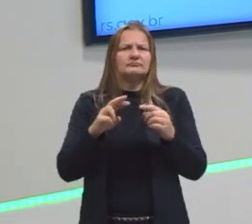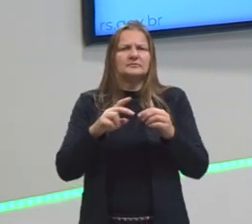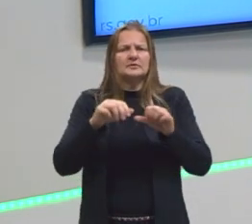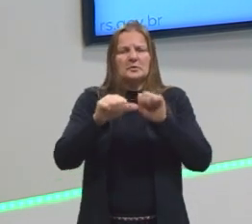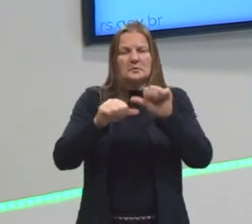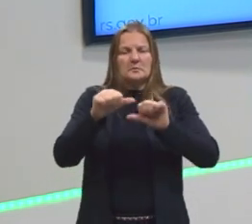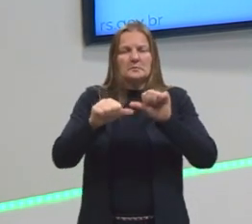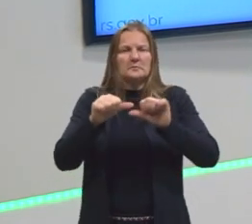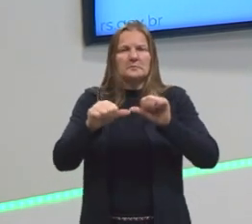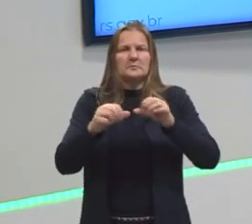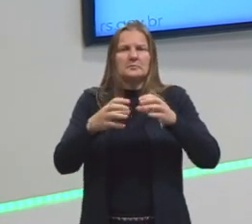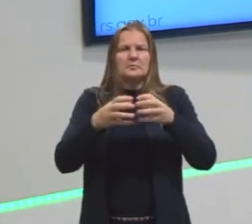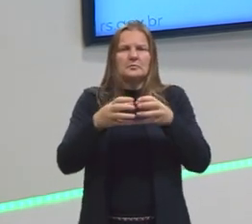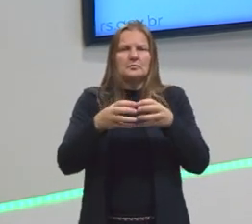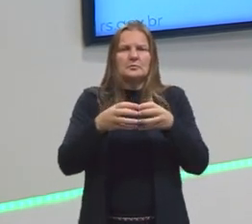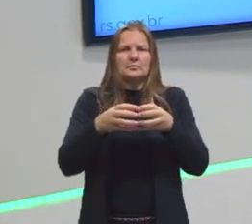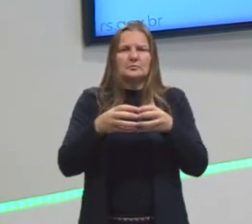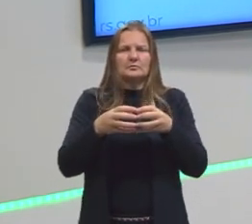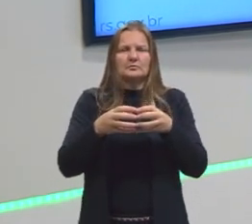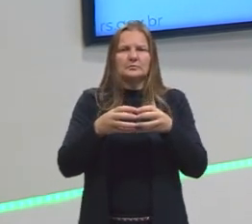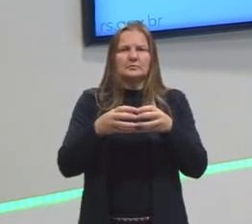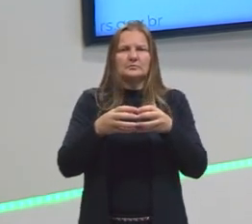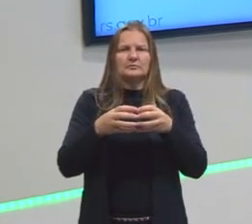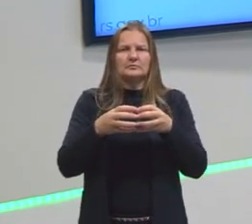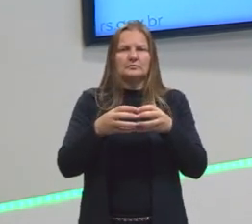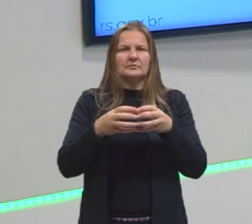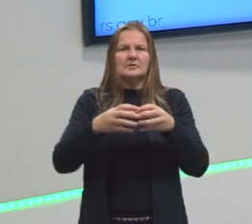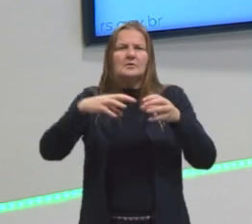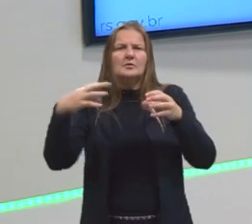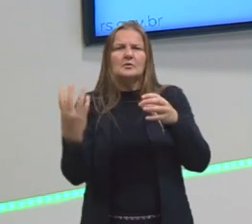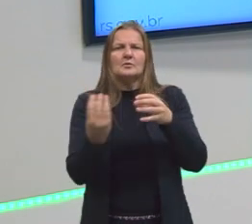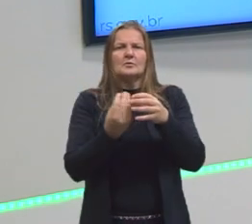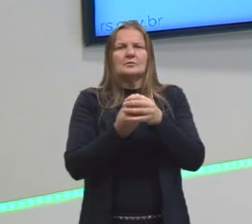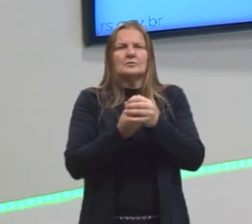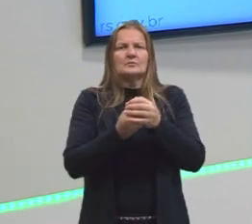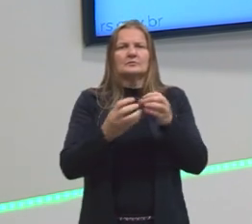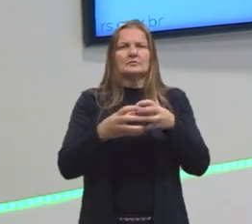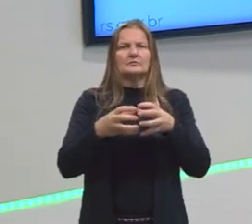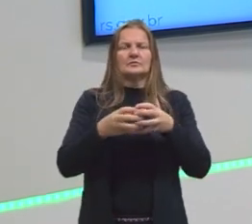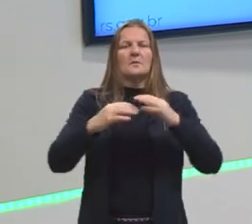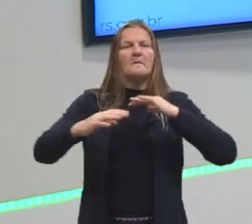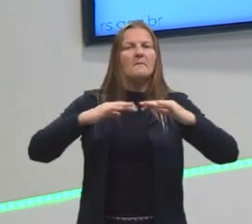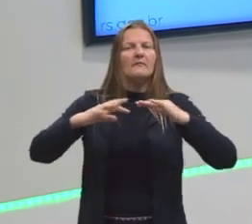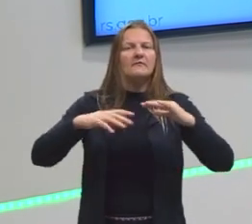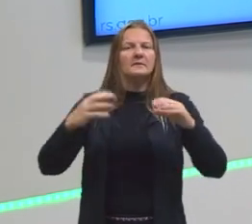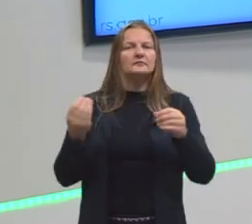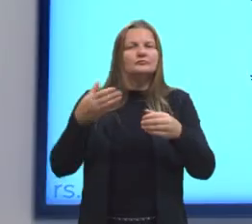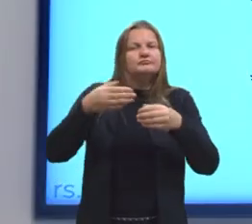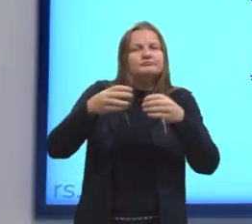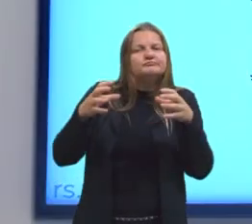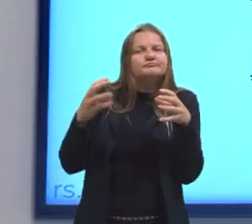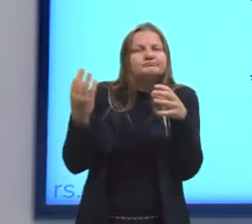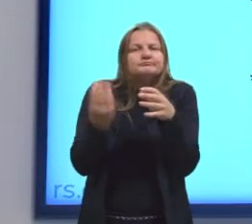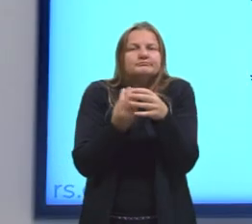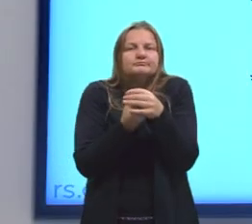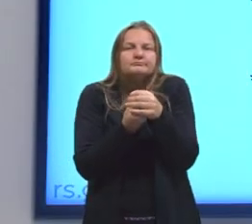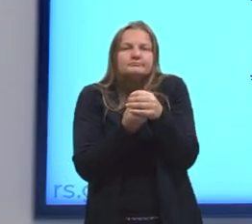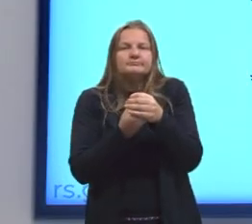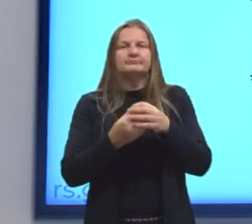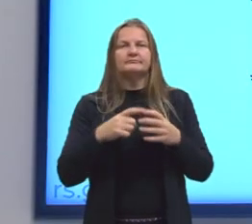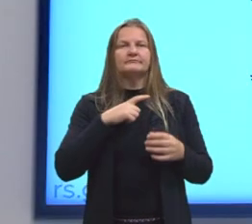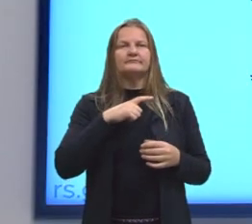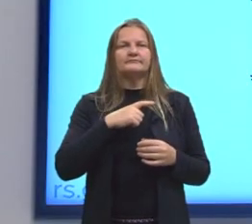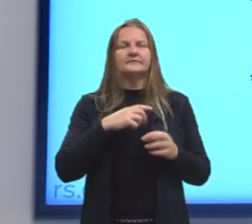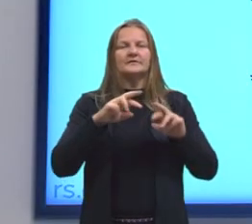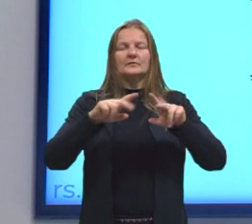mudança. É apenas uma junção, uma inserção, um movimento de pertencimento. Tem uma aparência similar,